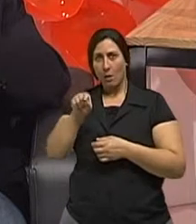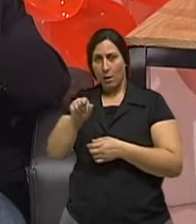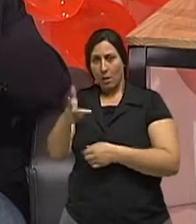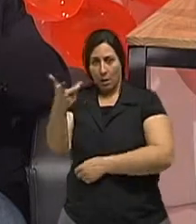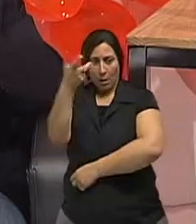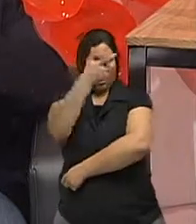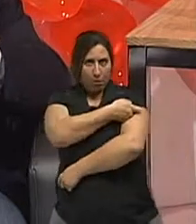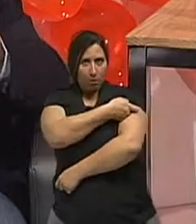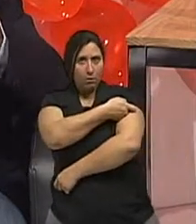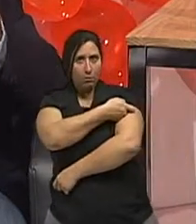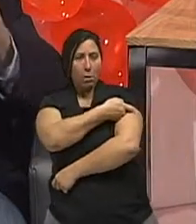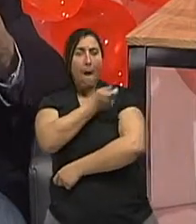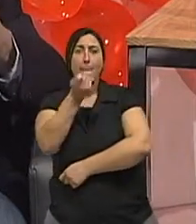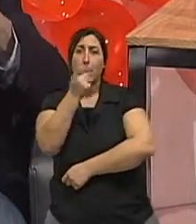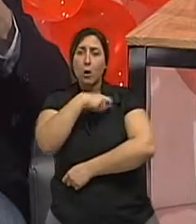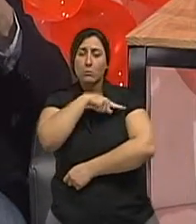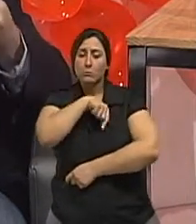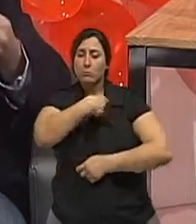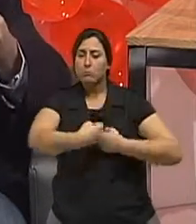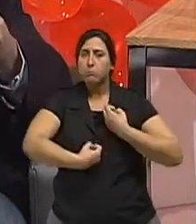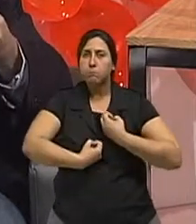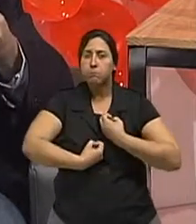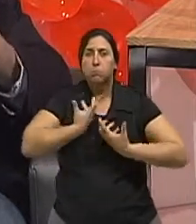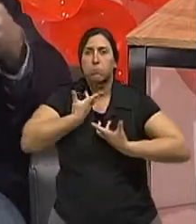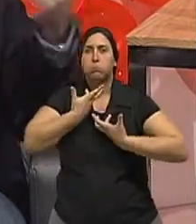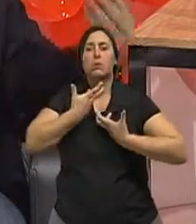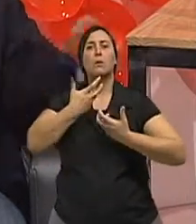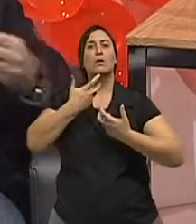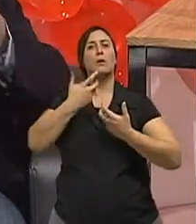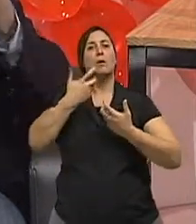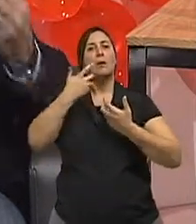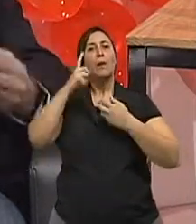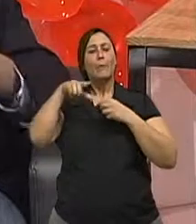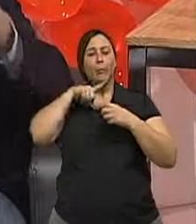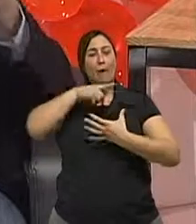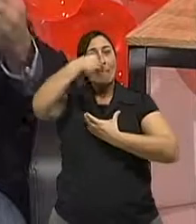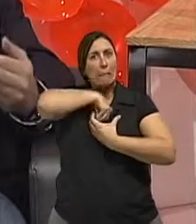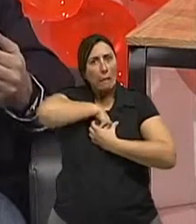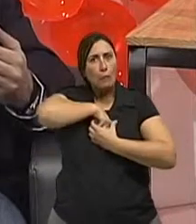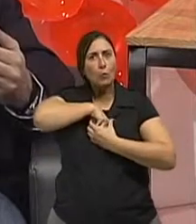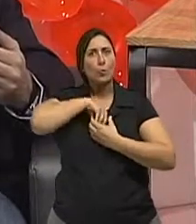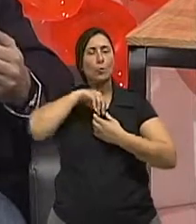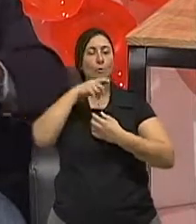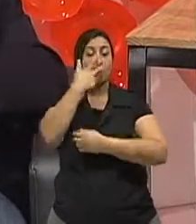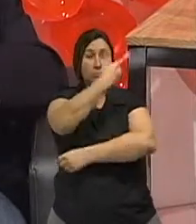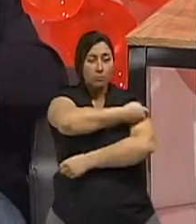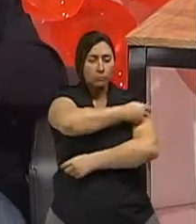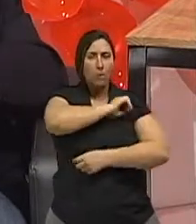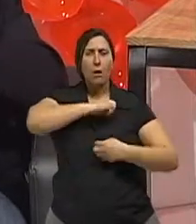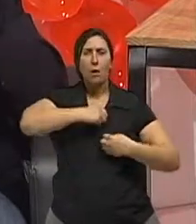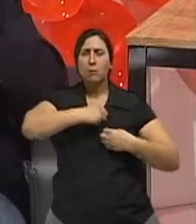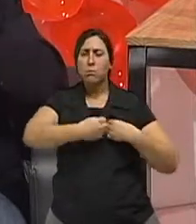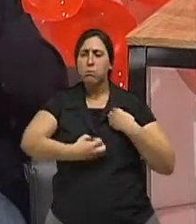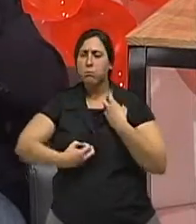imunológico desenvolva uma memória. E essa memória tem que ser atualizada todo ano. Claro.